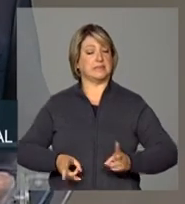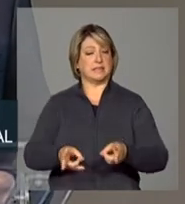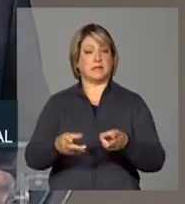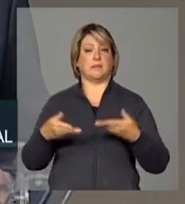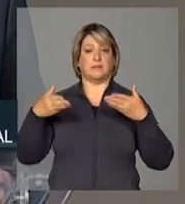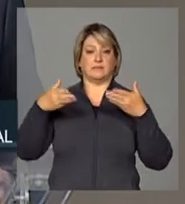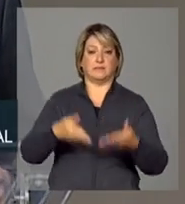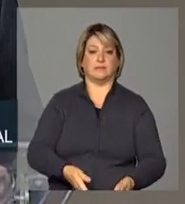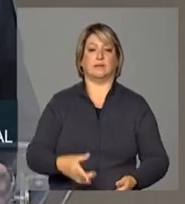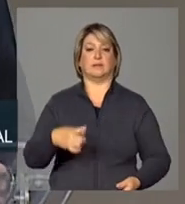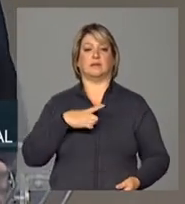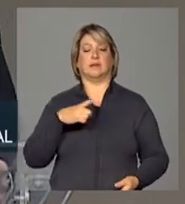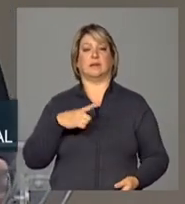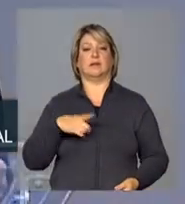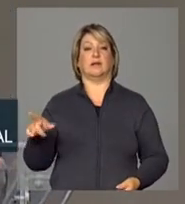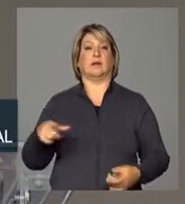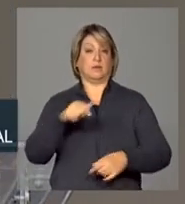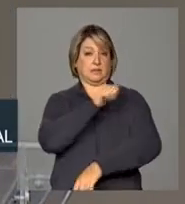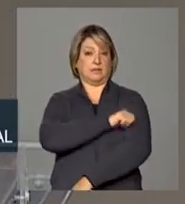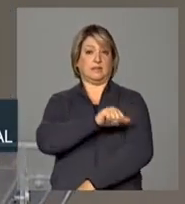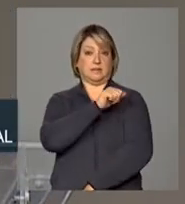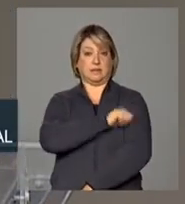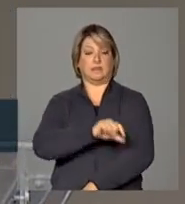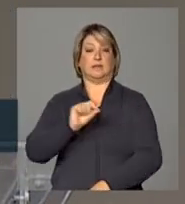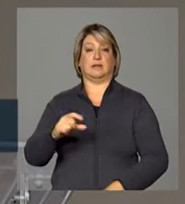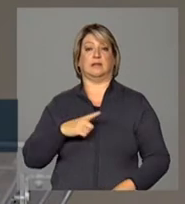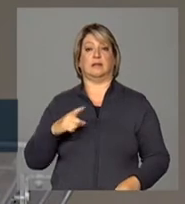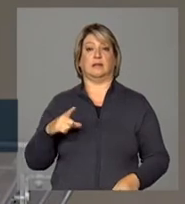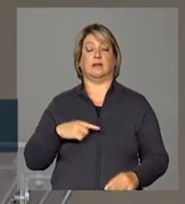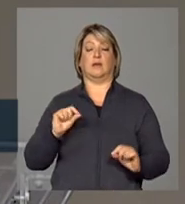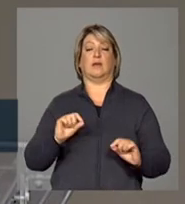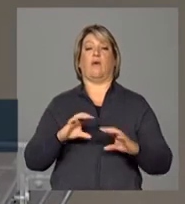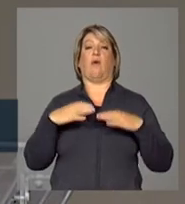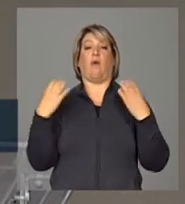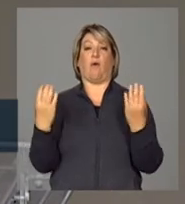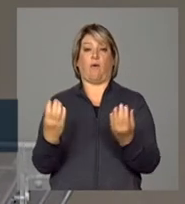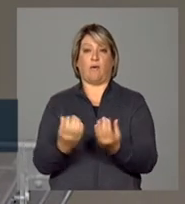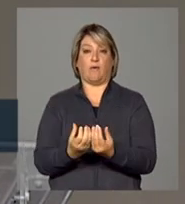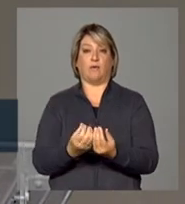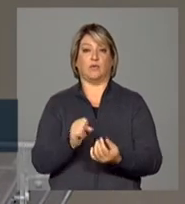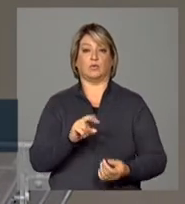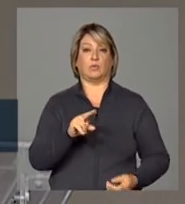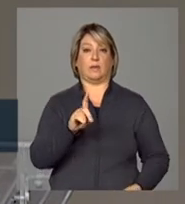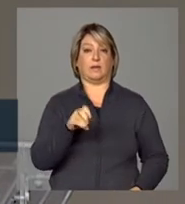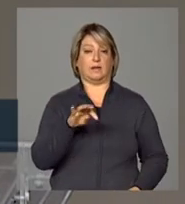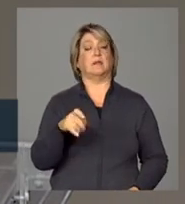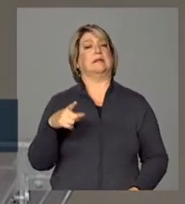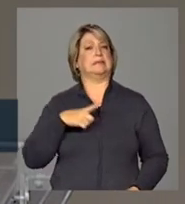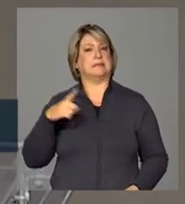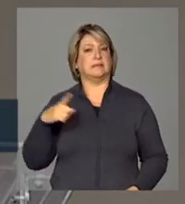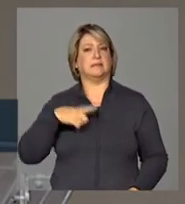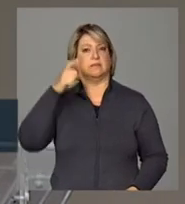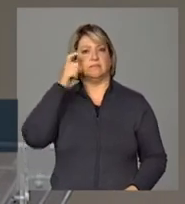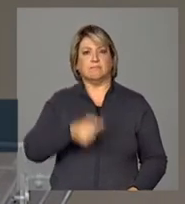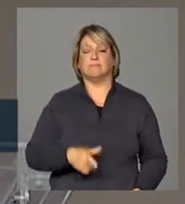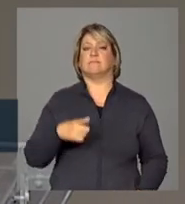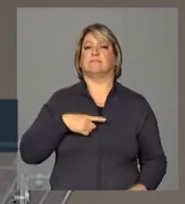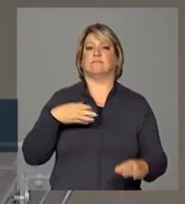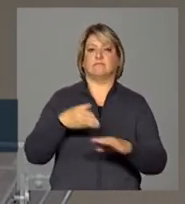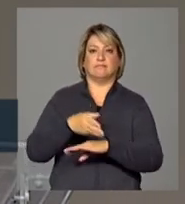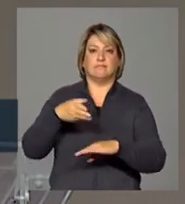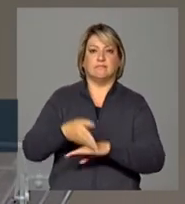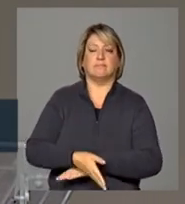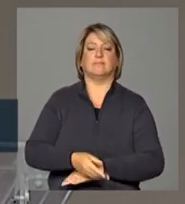sediou no Rio de Janeiro, a Conferência Sudeste, e temos acompanhado com vivo interesse a